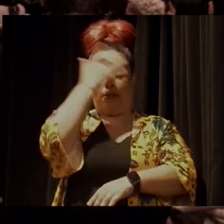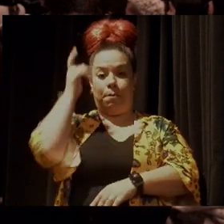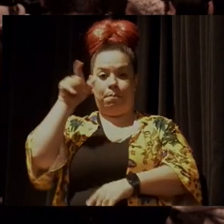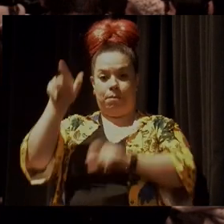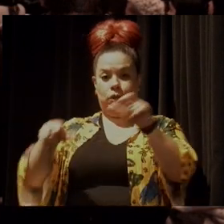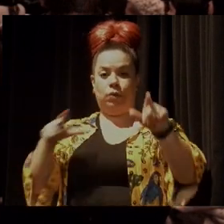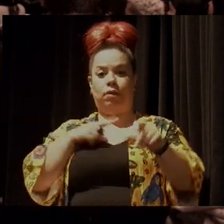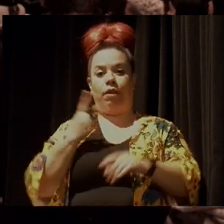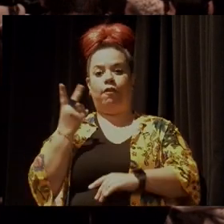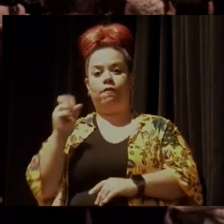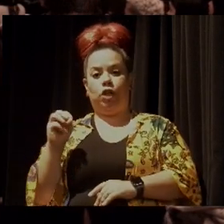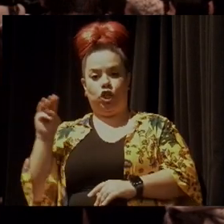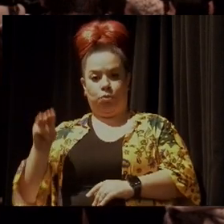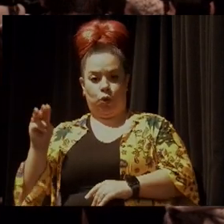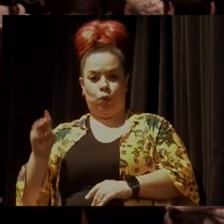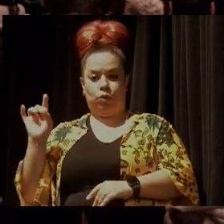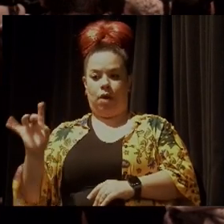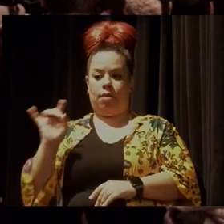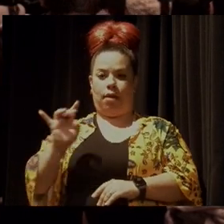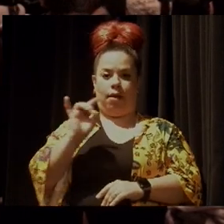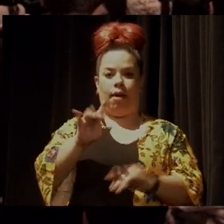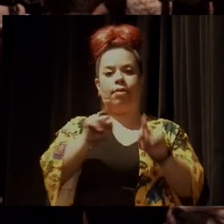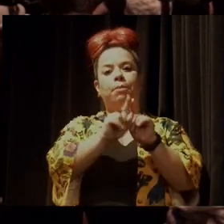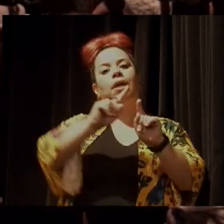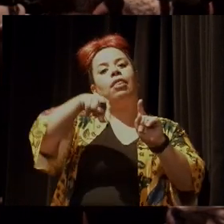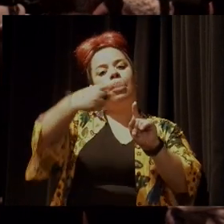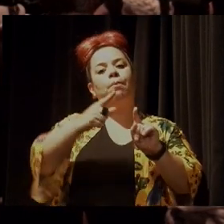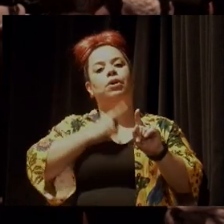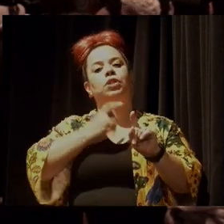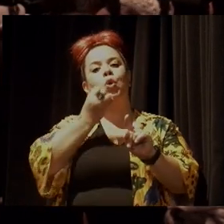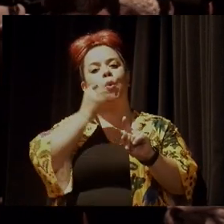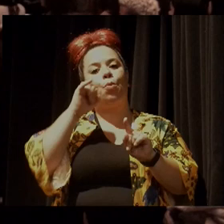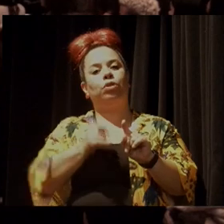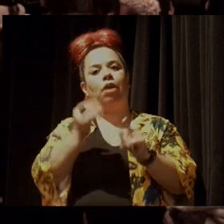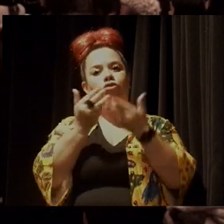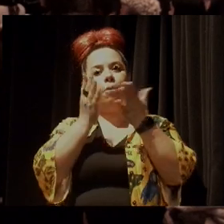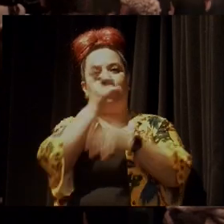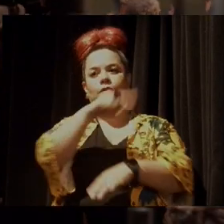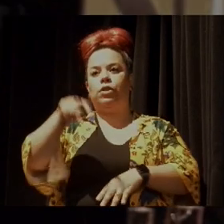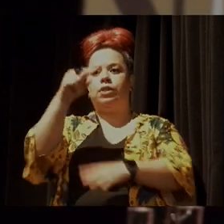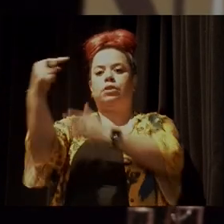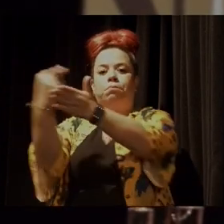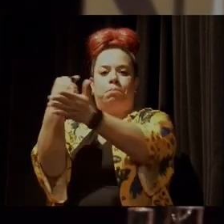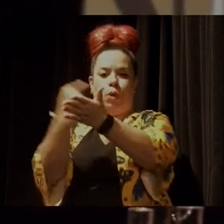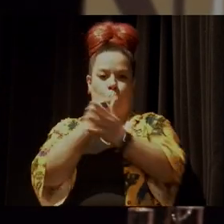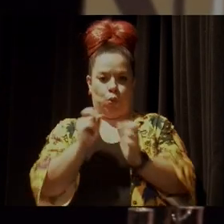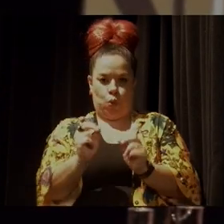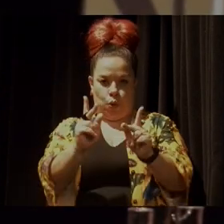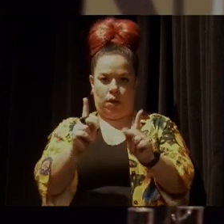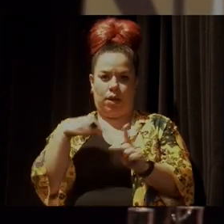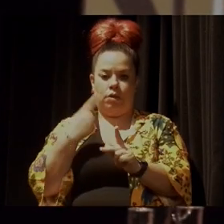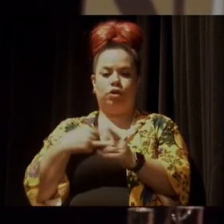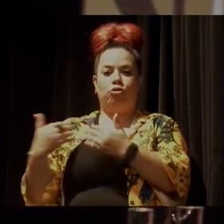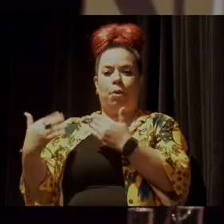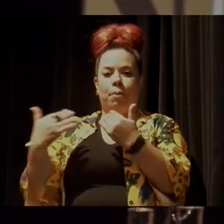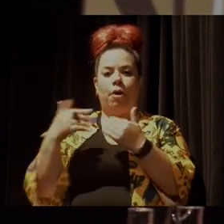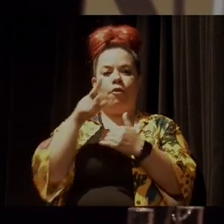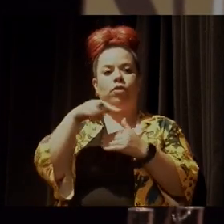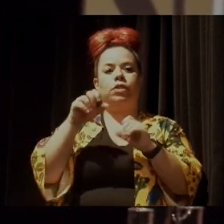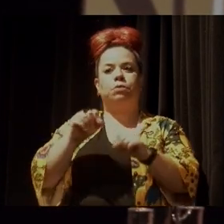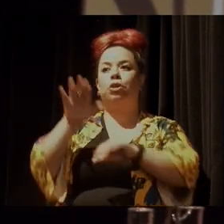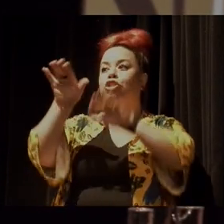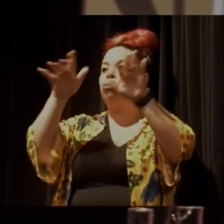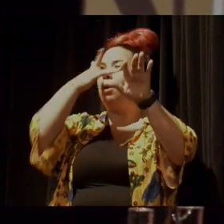minutos, como a Carol falou, e na sequência a gente vai ter oportunidade para perguntas. Então, à medida que a gente for conversando aqui, vocês podem